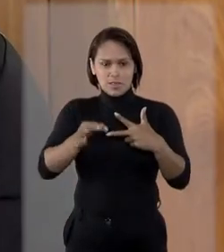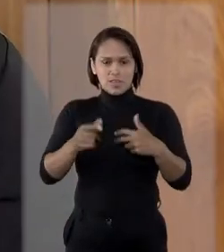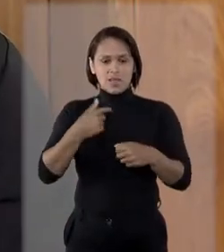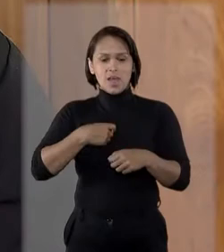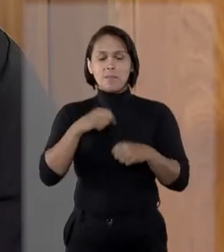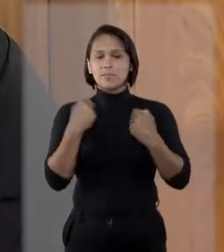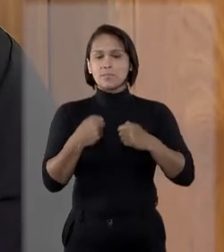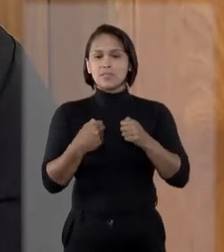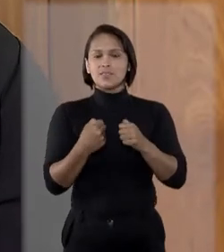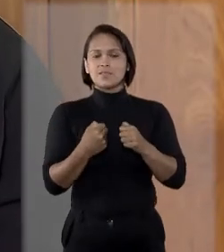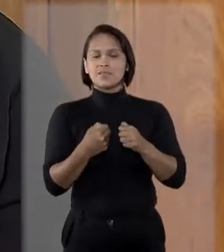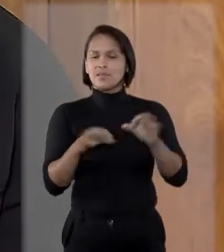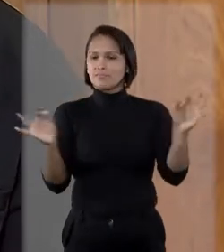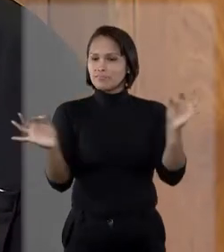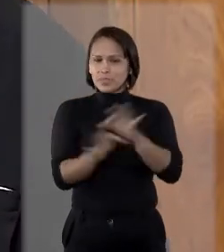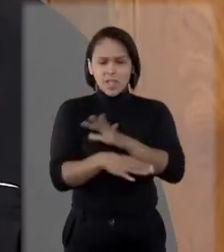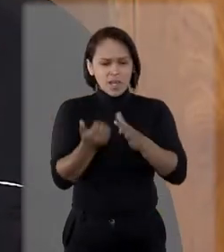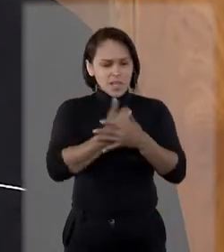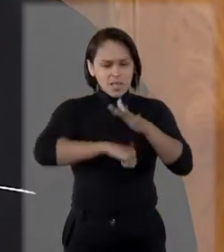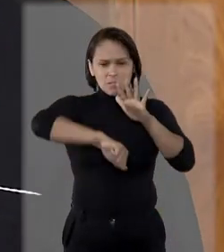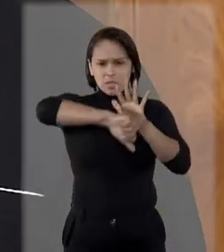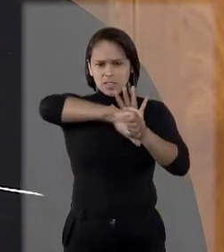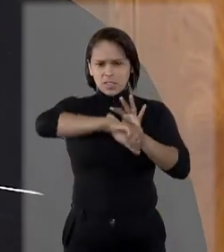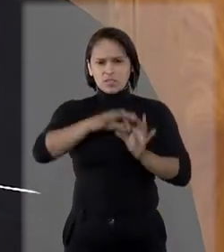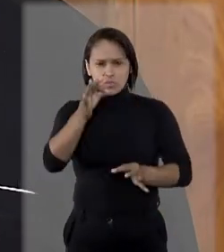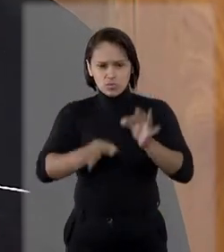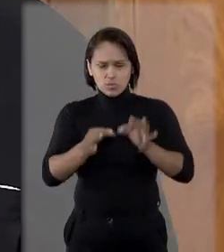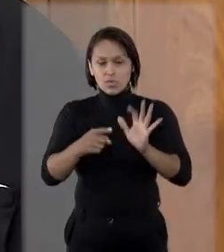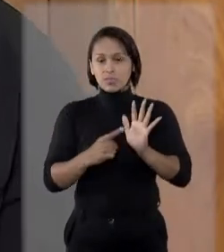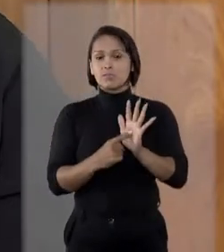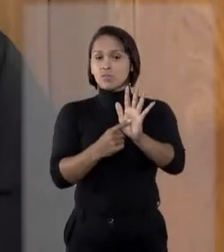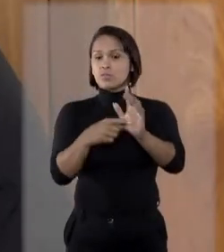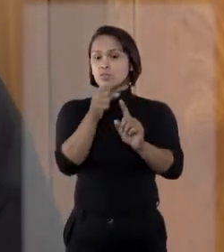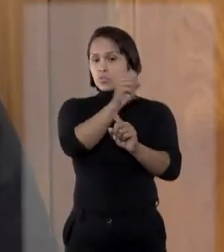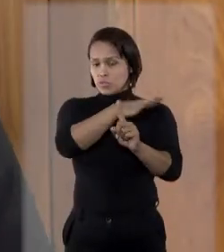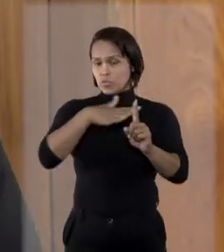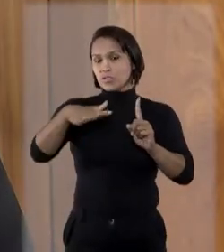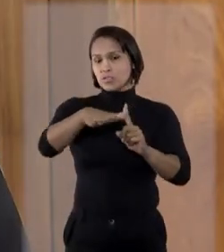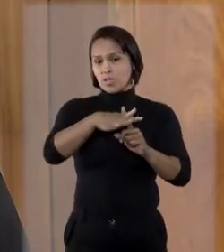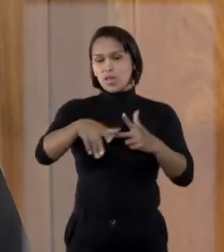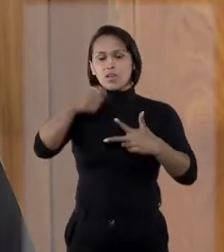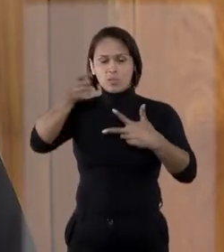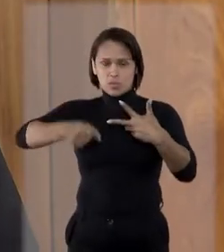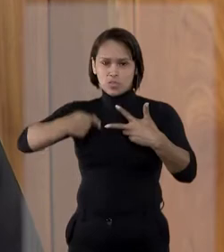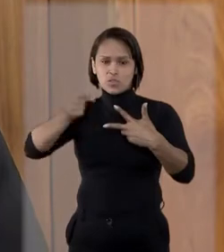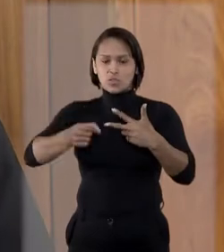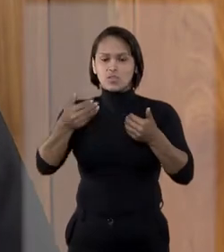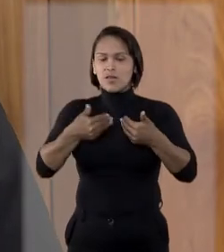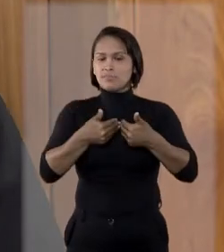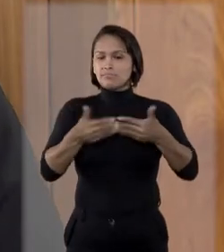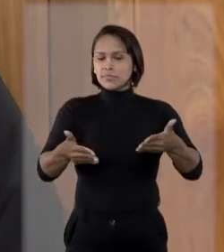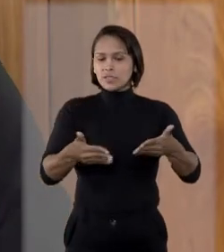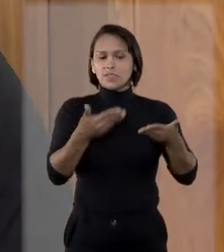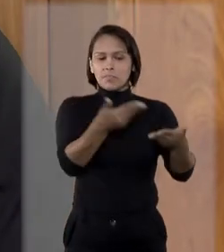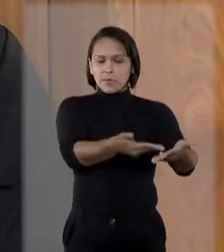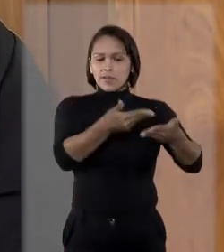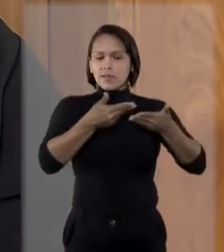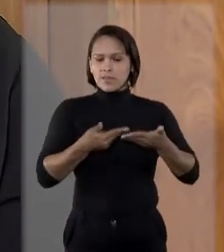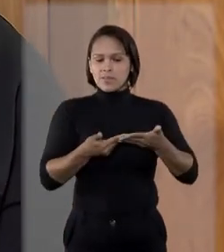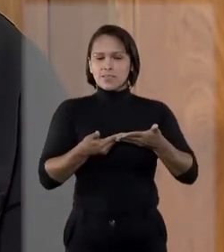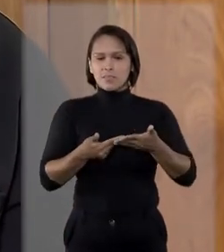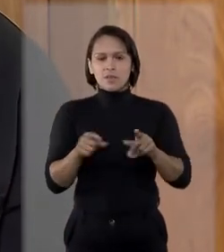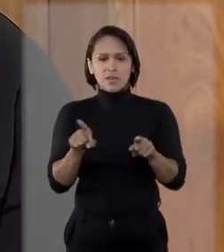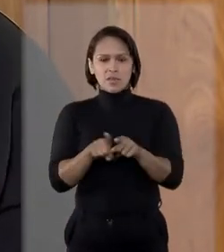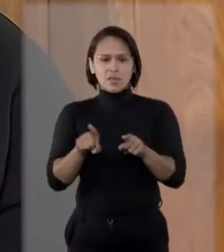acabar com essa criminalização da justiça, mostrando à população que o Poder Judiciário está de portas abertas para receber e